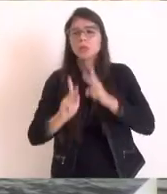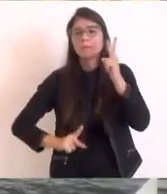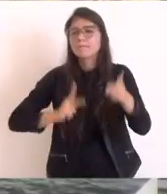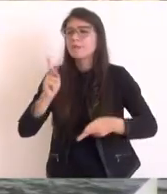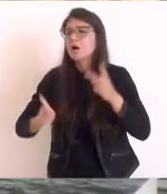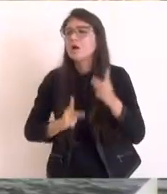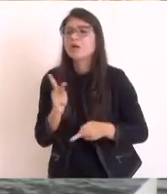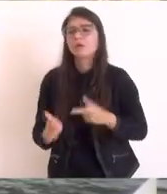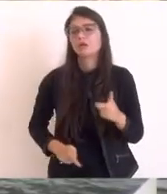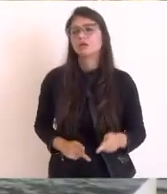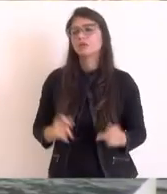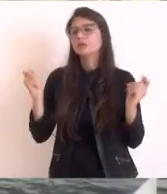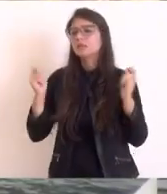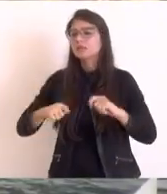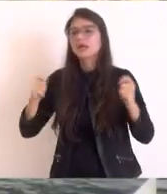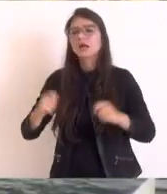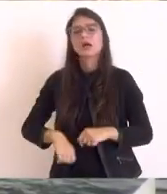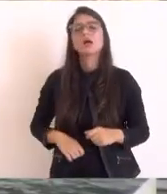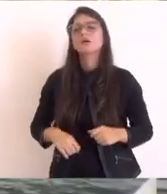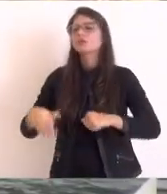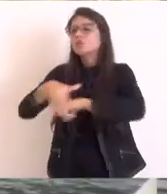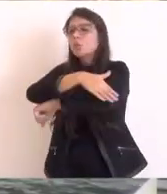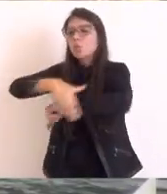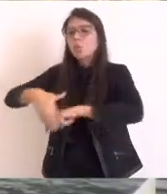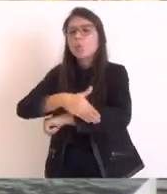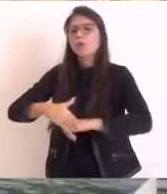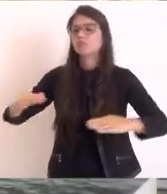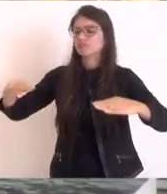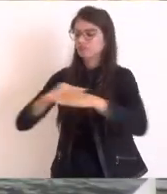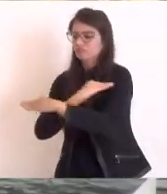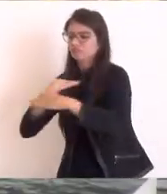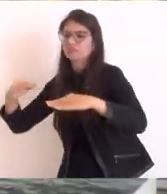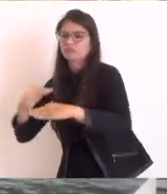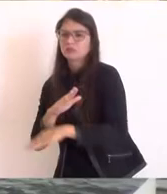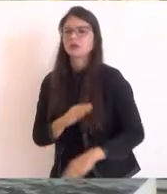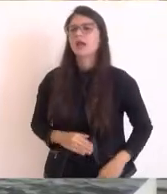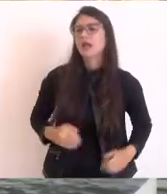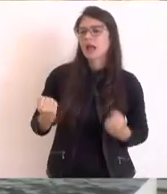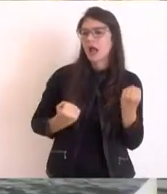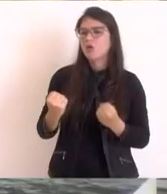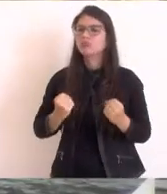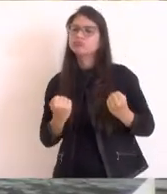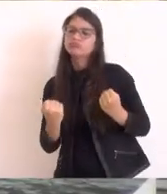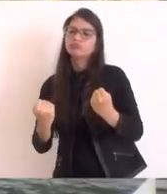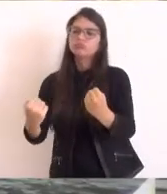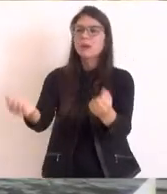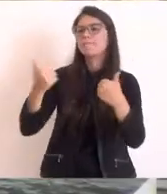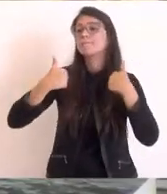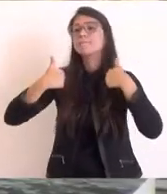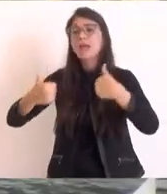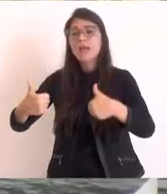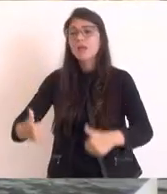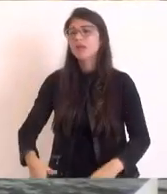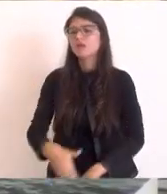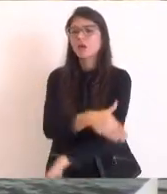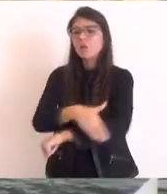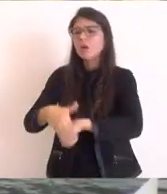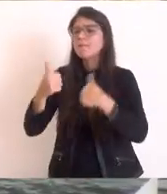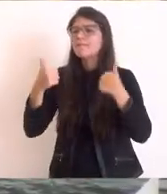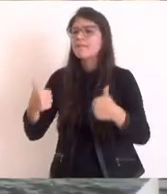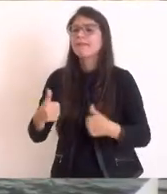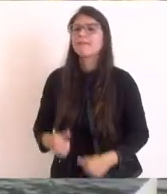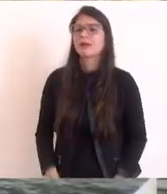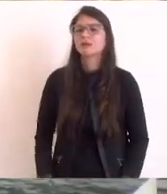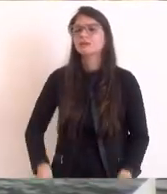realmente estradas para trafegar e que nós possamos receber o nosso melhor negócio do